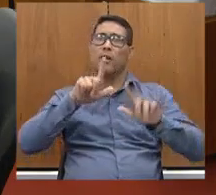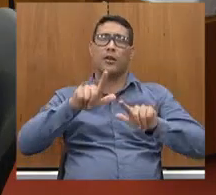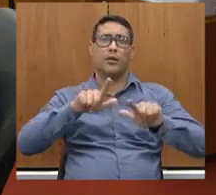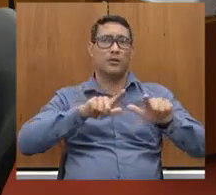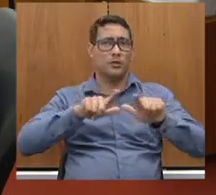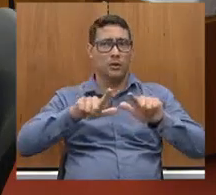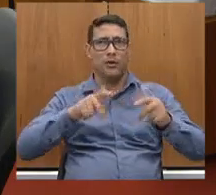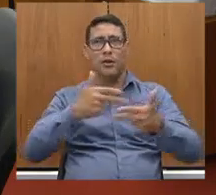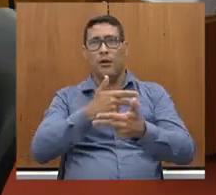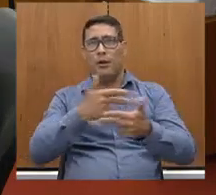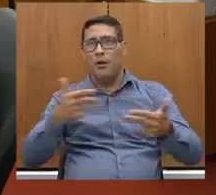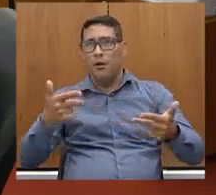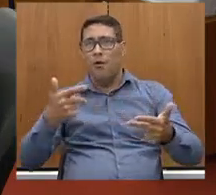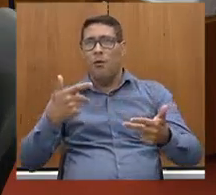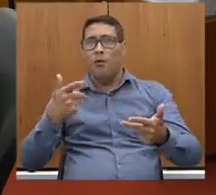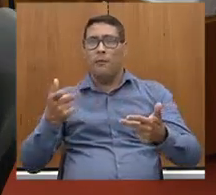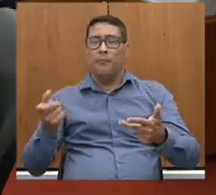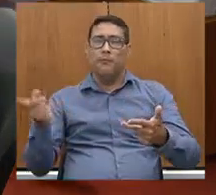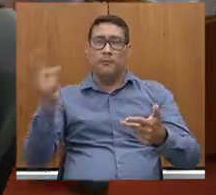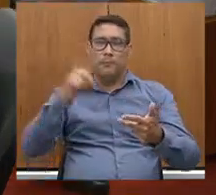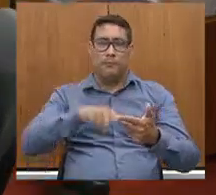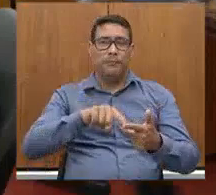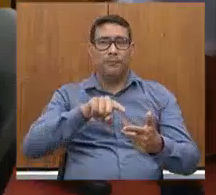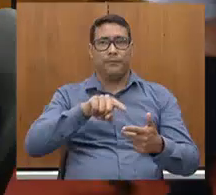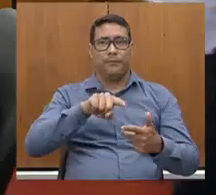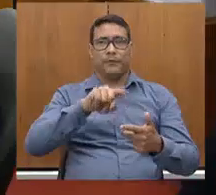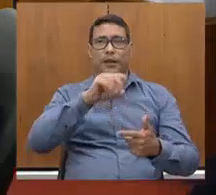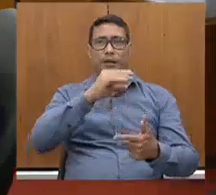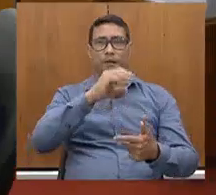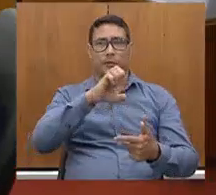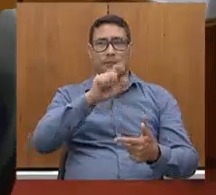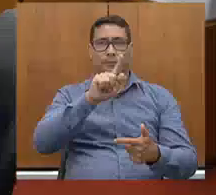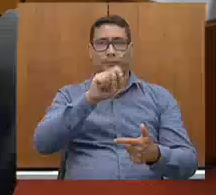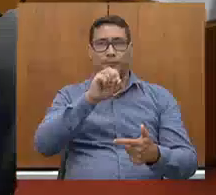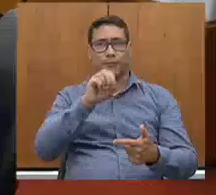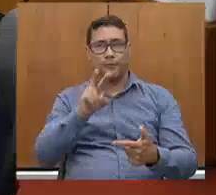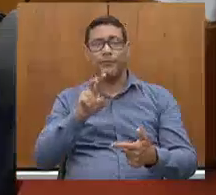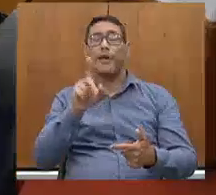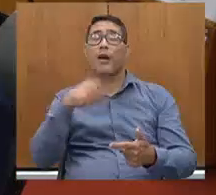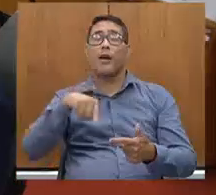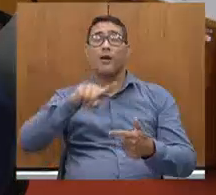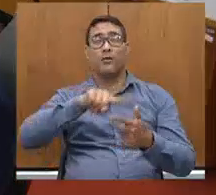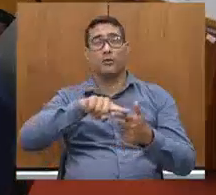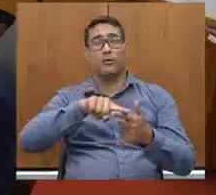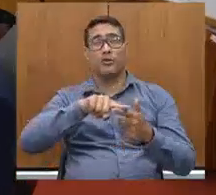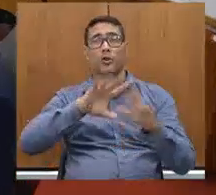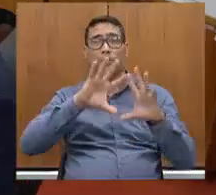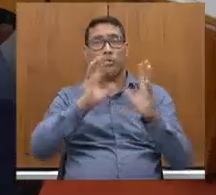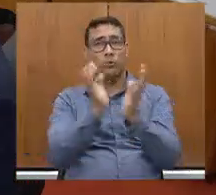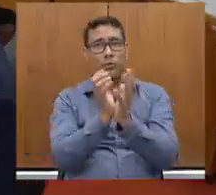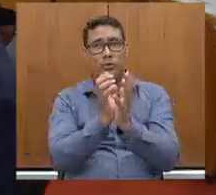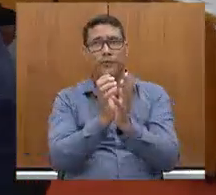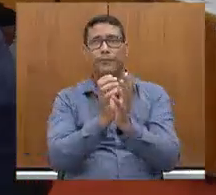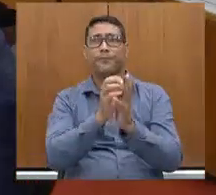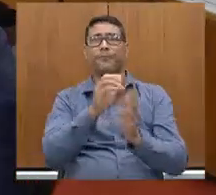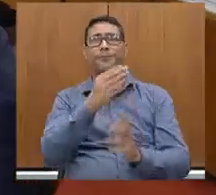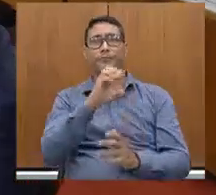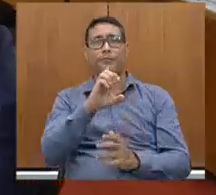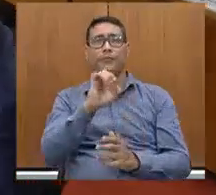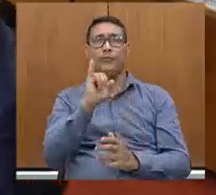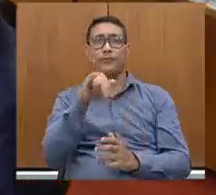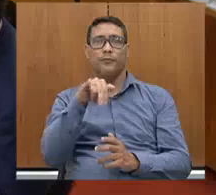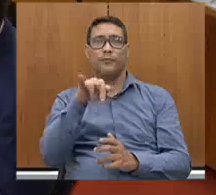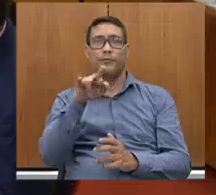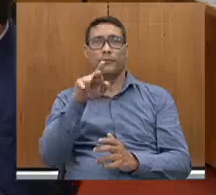Samir, leva a Segovia a nossa manifestação. Toda essa equipe maravilhosa da CEINFRA no trabalho que vem fazendo,